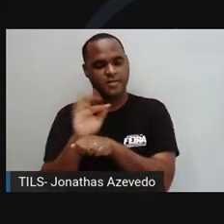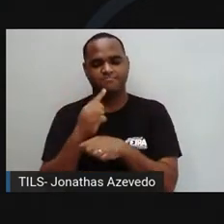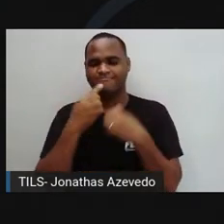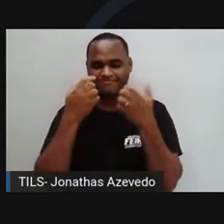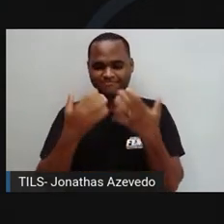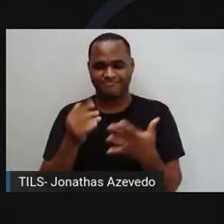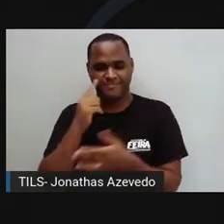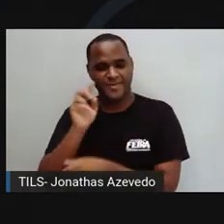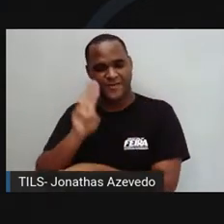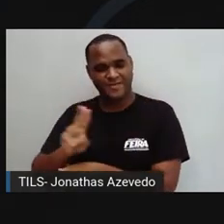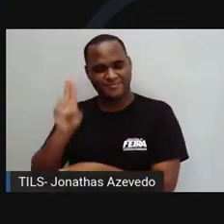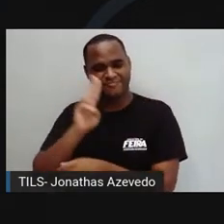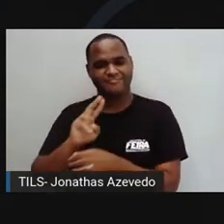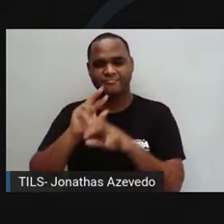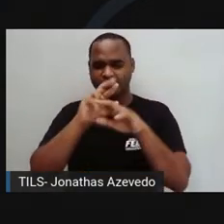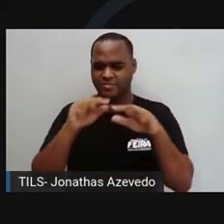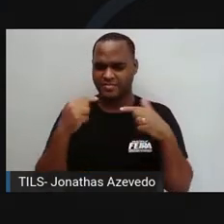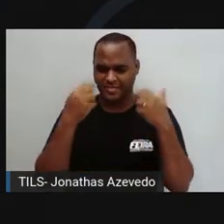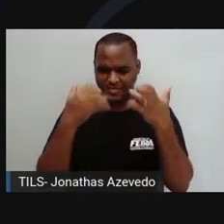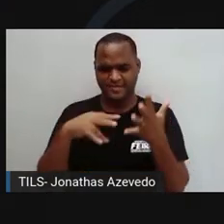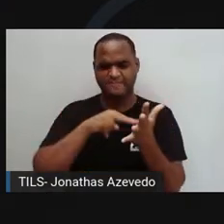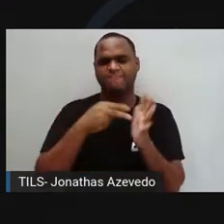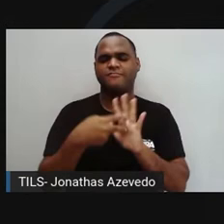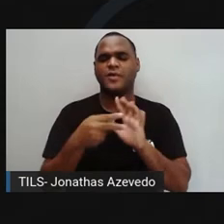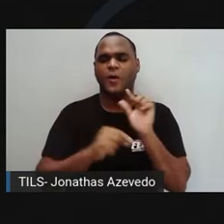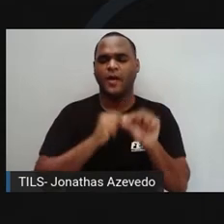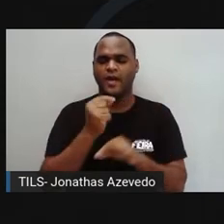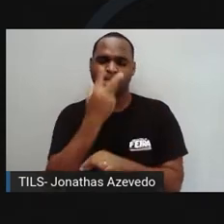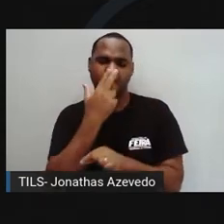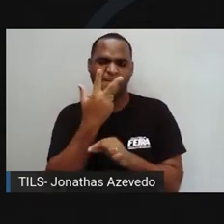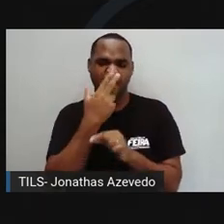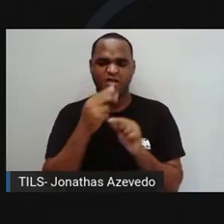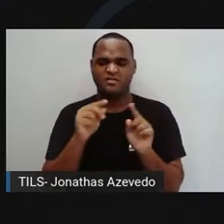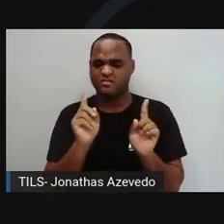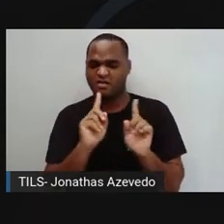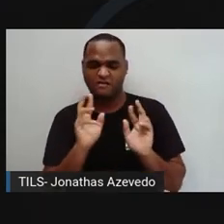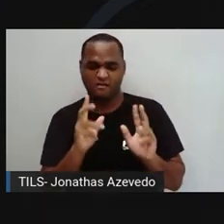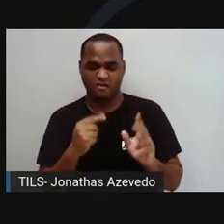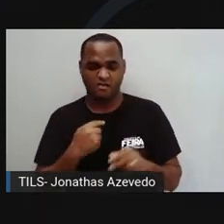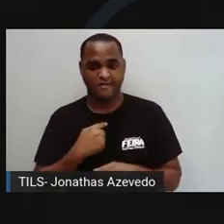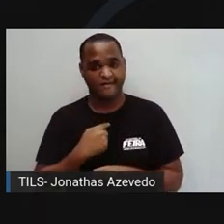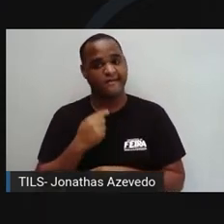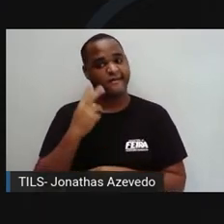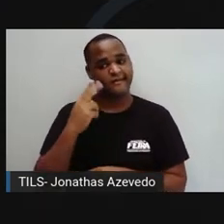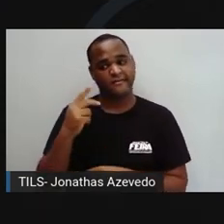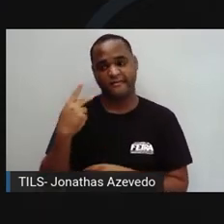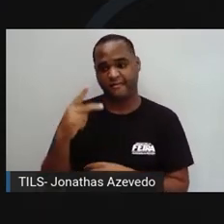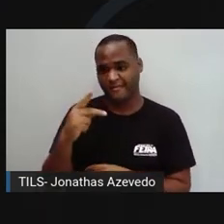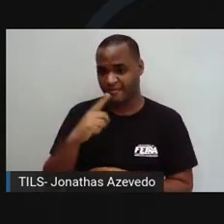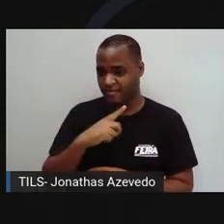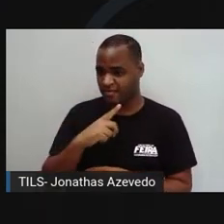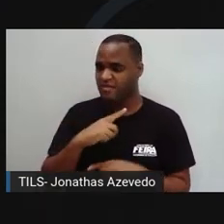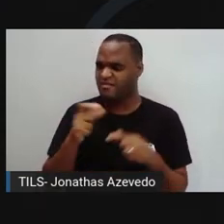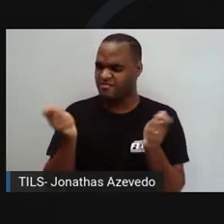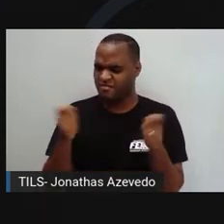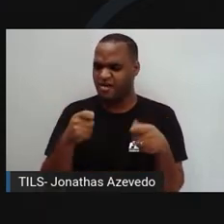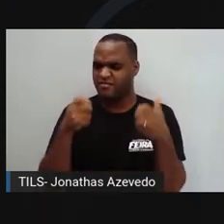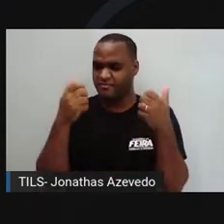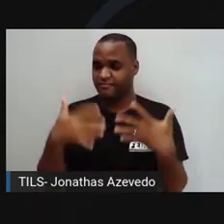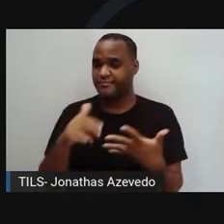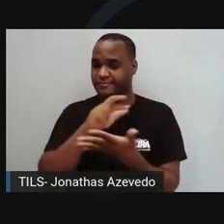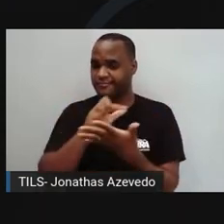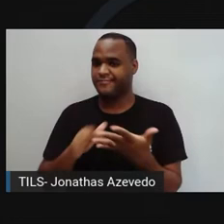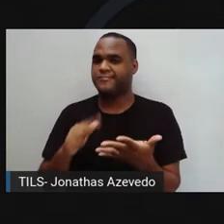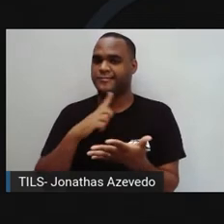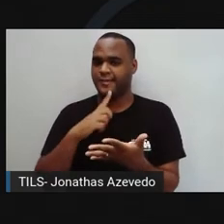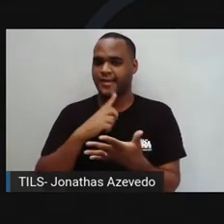disse, usar esse tipo de registro não significa que temos que parecer o que não somos. Eu, a Isa ou você até podemos cometer um